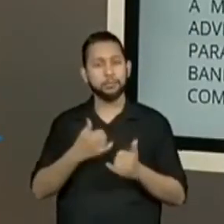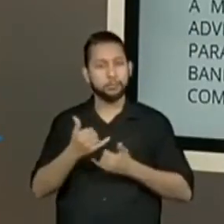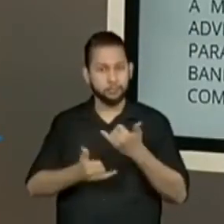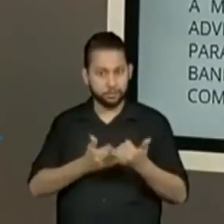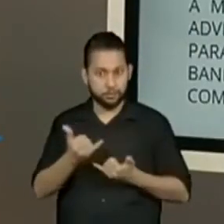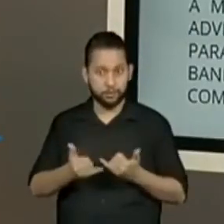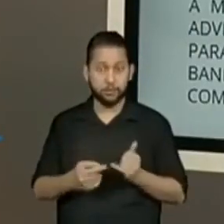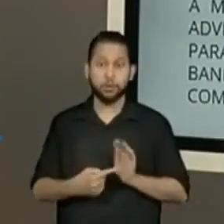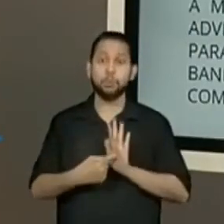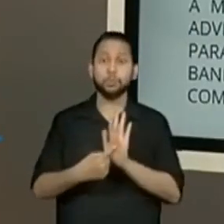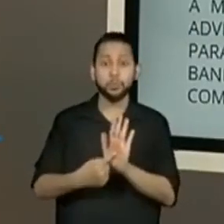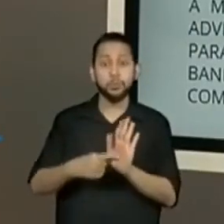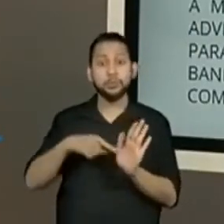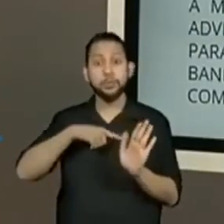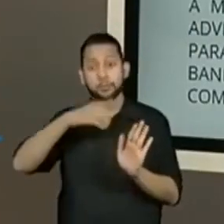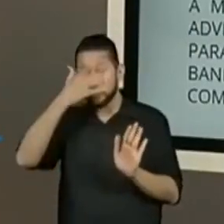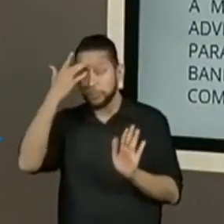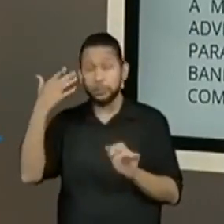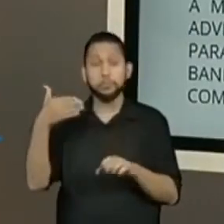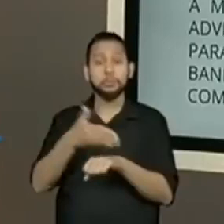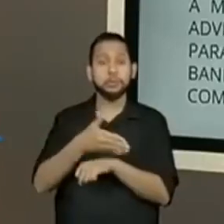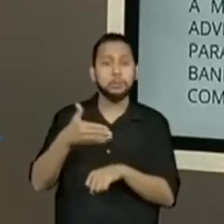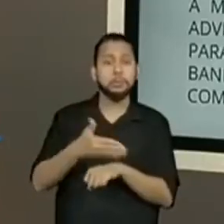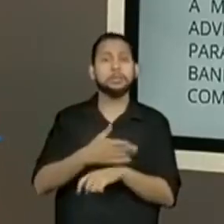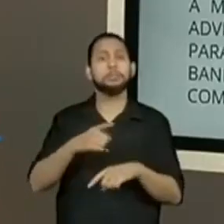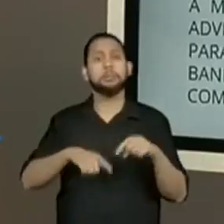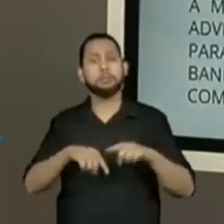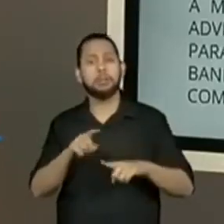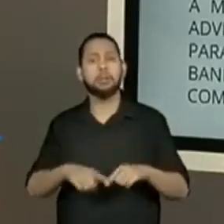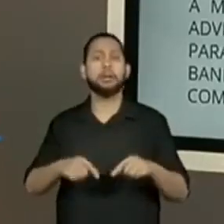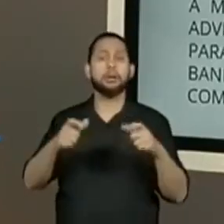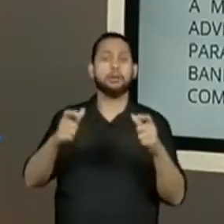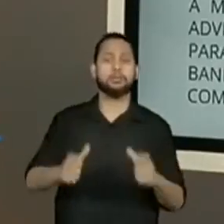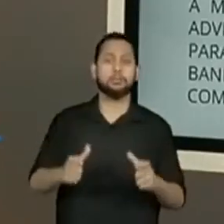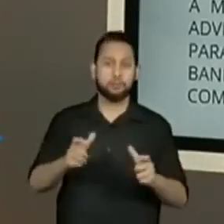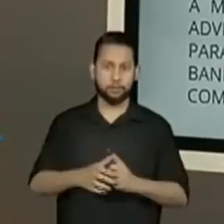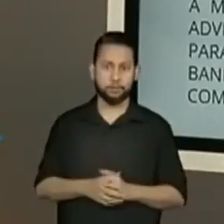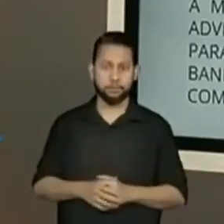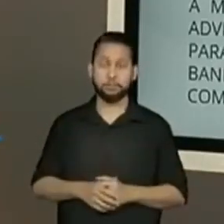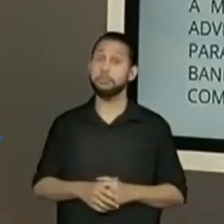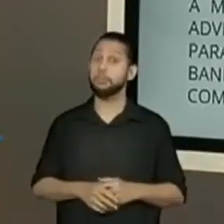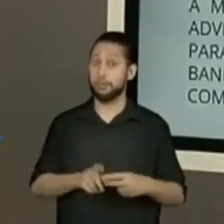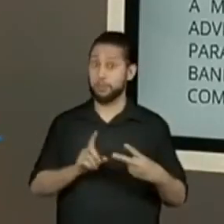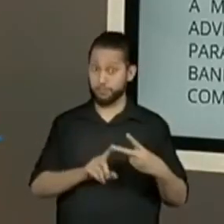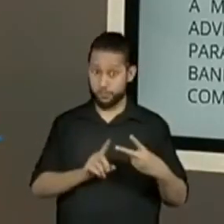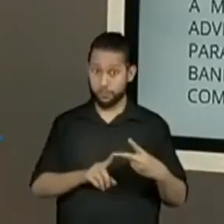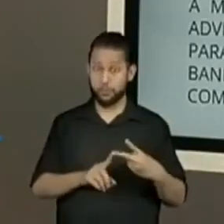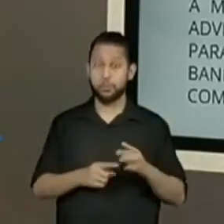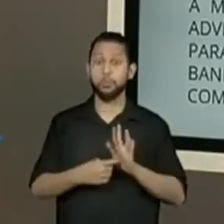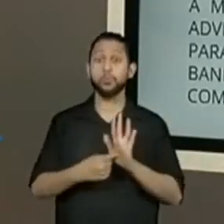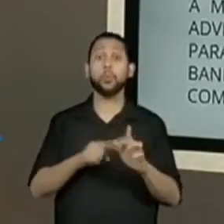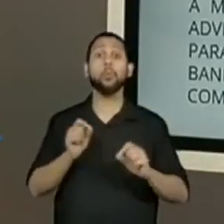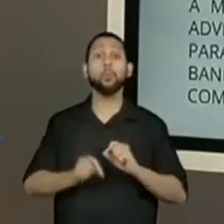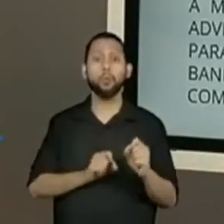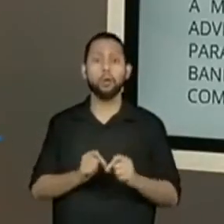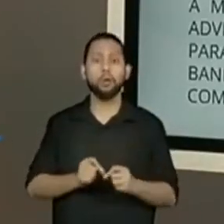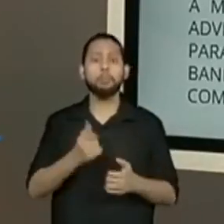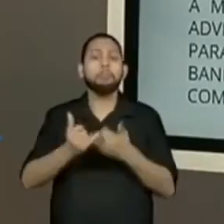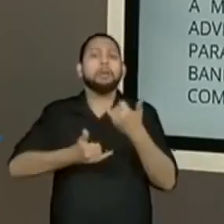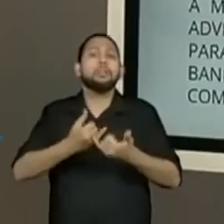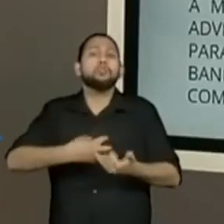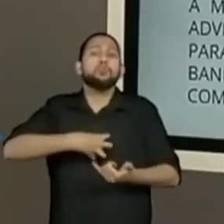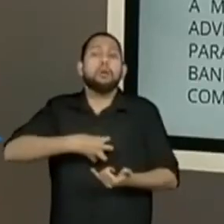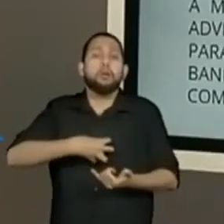ela traz ali os participantes, o material, o local. No segundo momento, a segunda parte, a gente leu como se